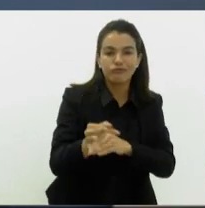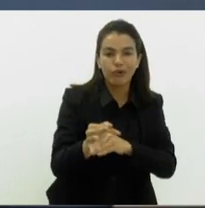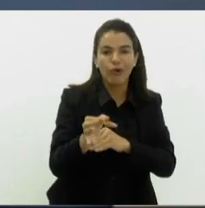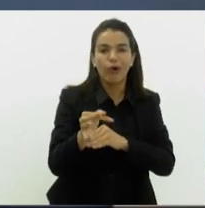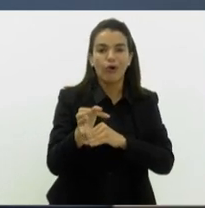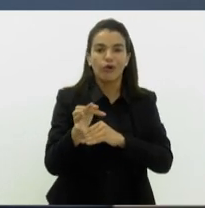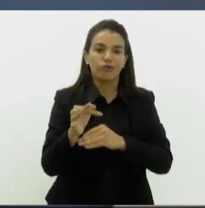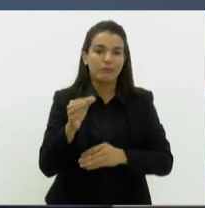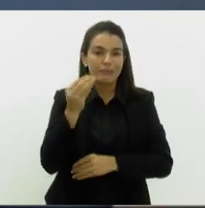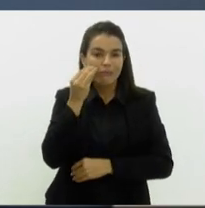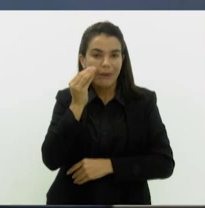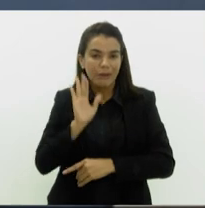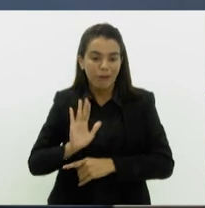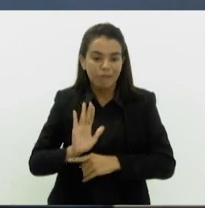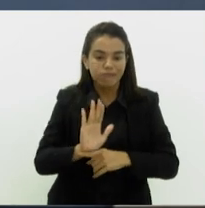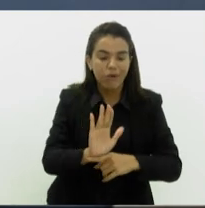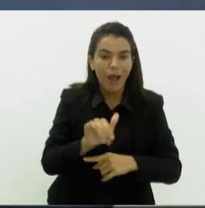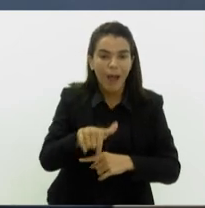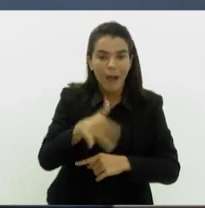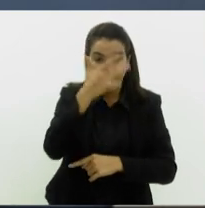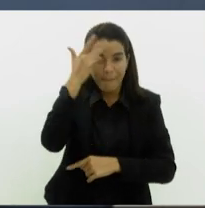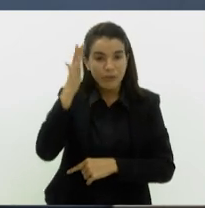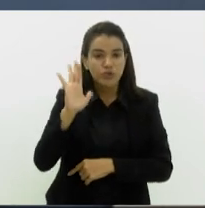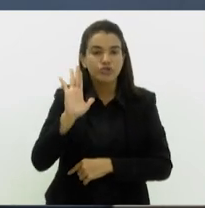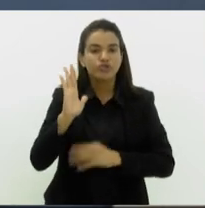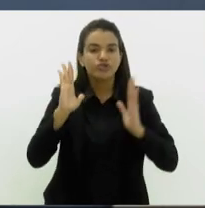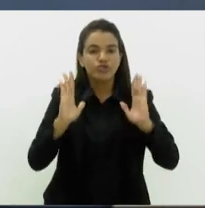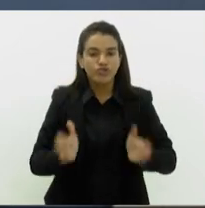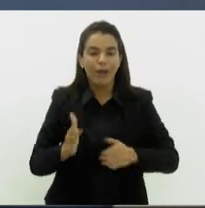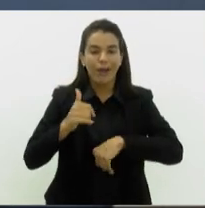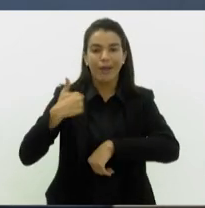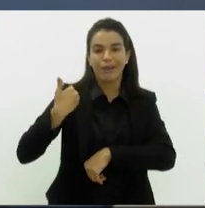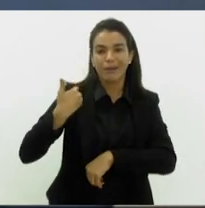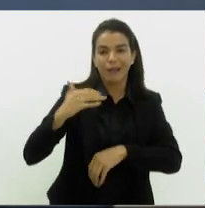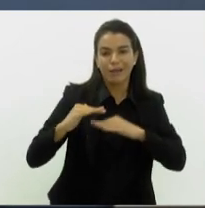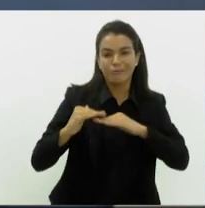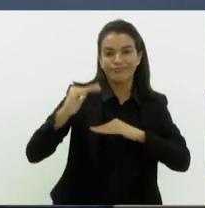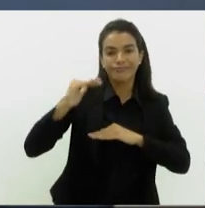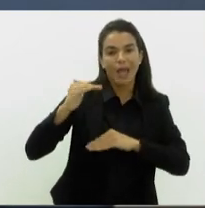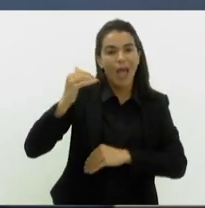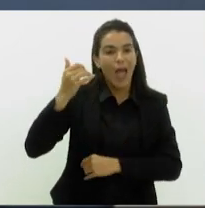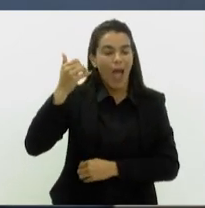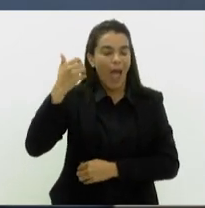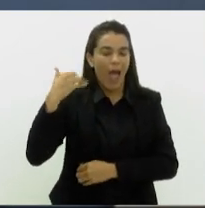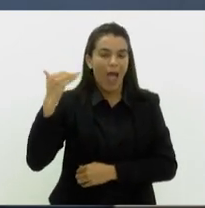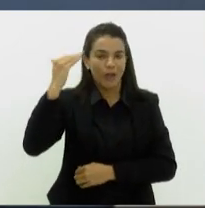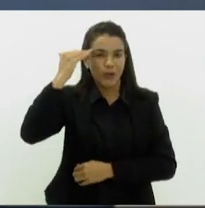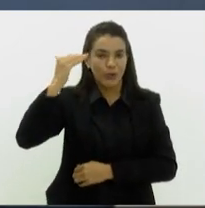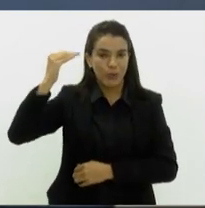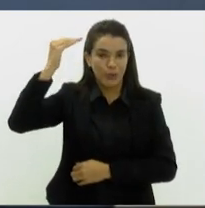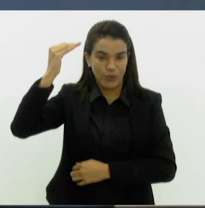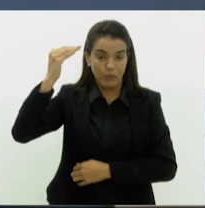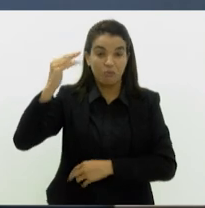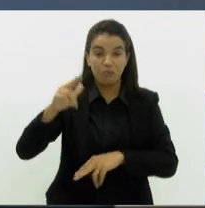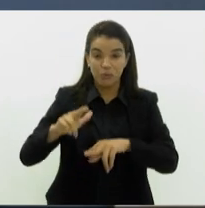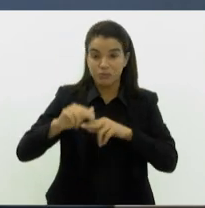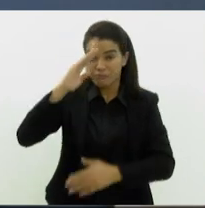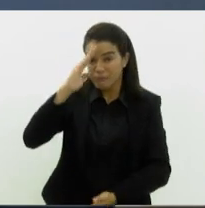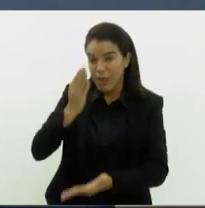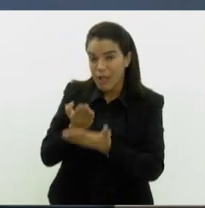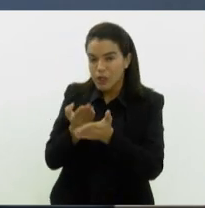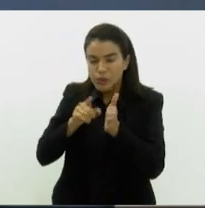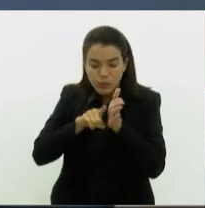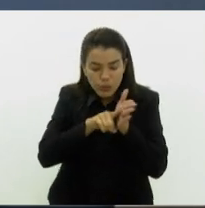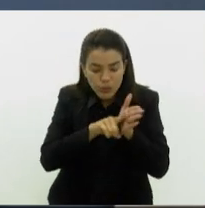intervenções quando a pessoa já se encontra na faixa de idade de adulto. Então o que se tem acreditado muito, que se tem estudado